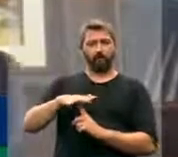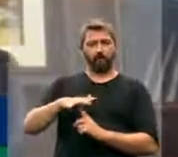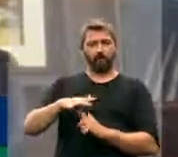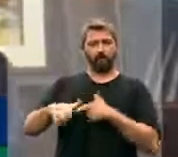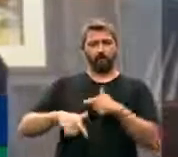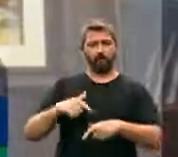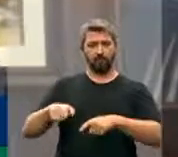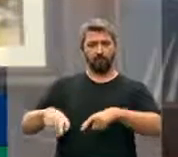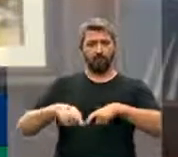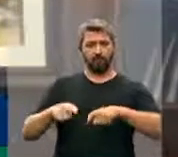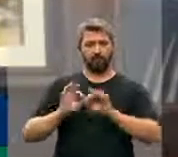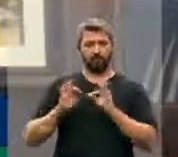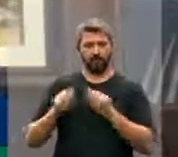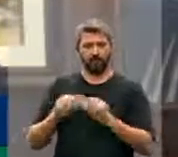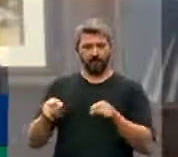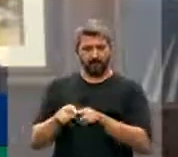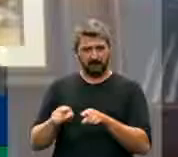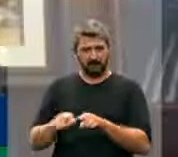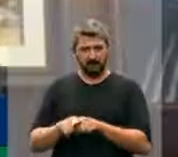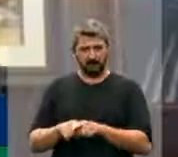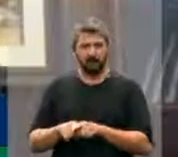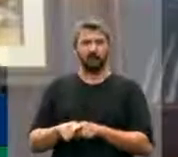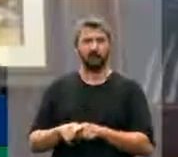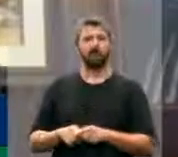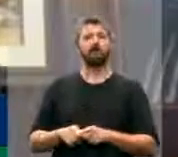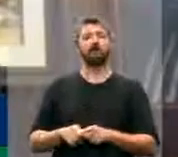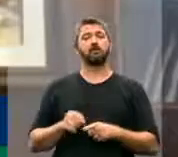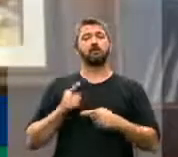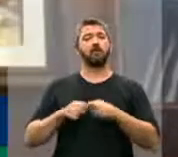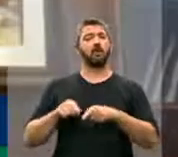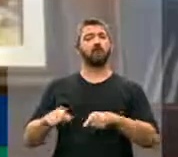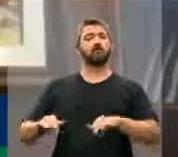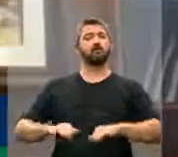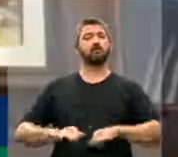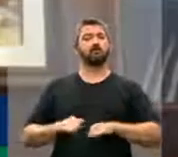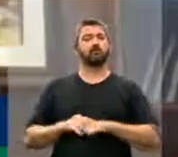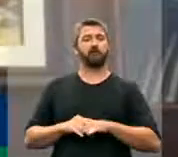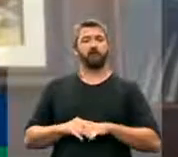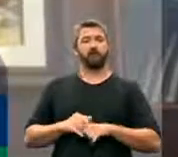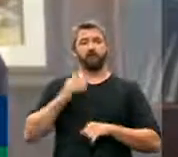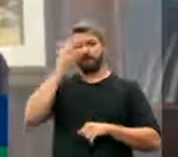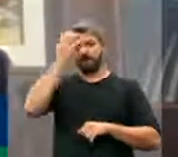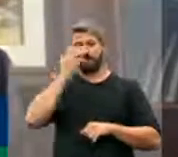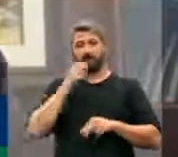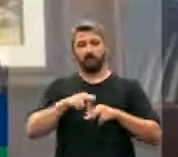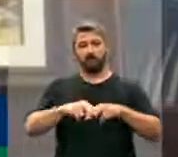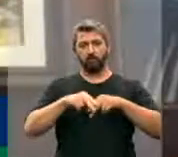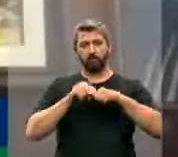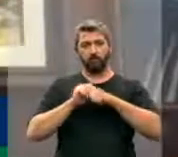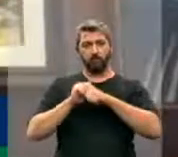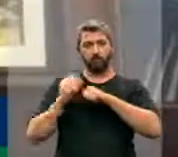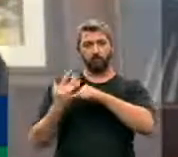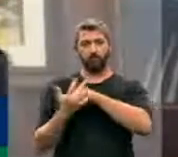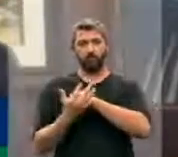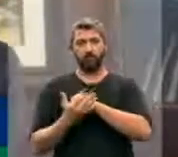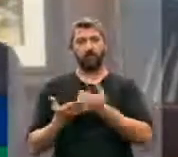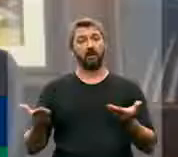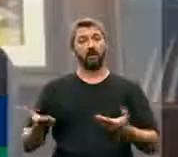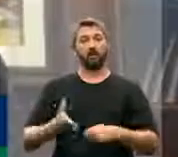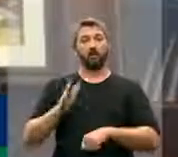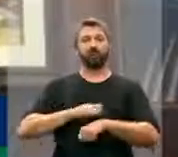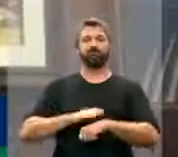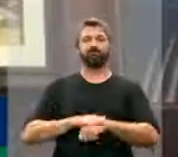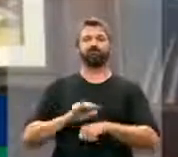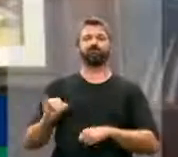agricultores familiares que sofrem com as consequências da pandemia e do Covid é um momento